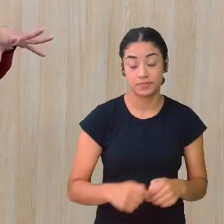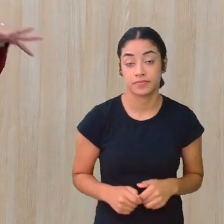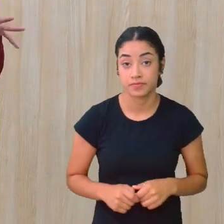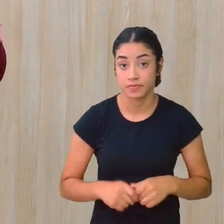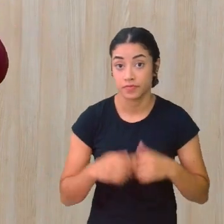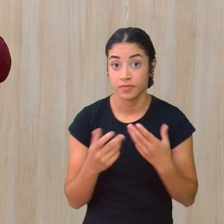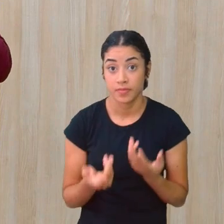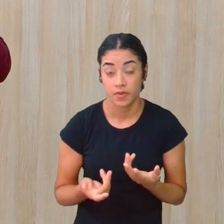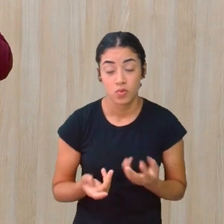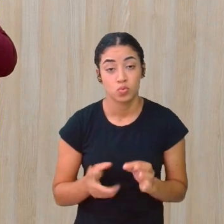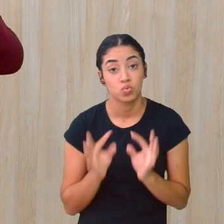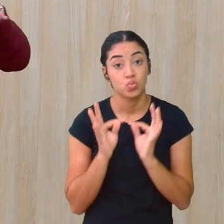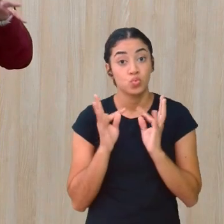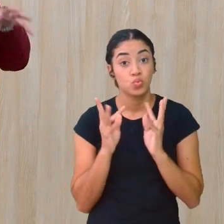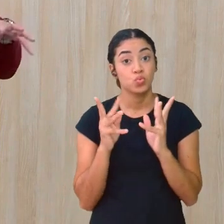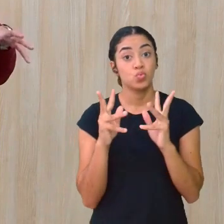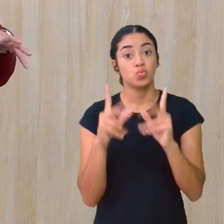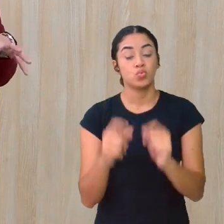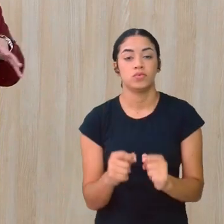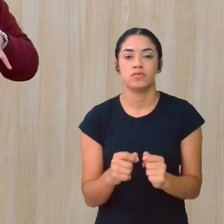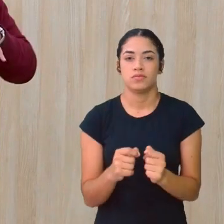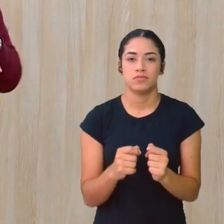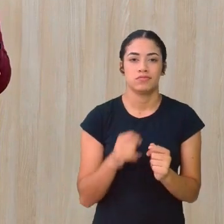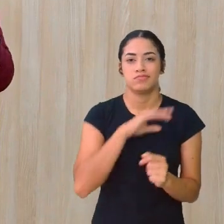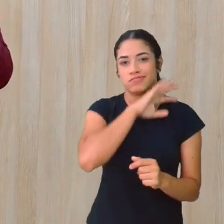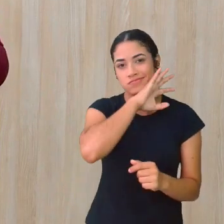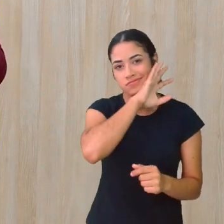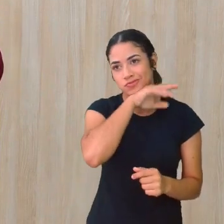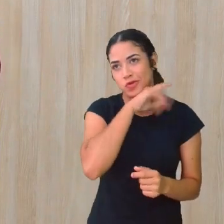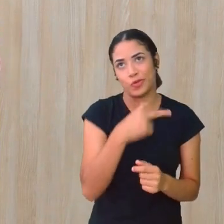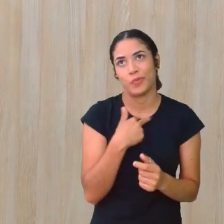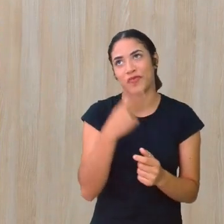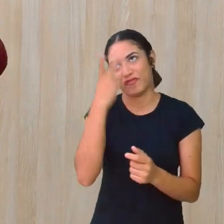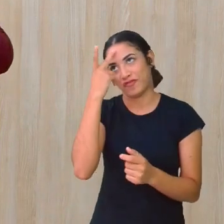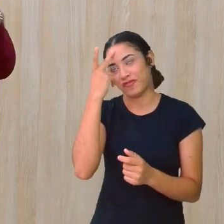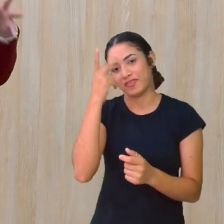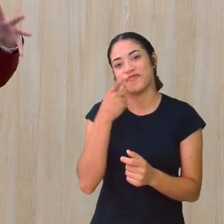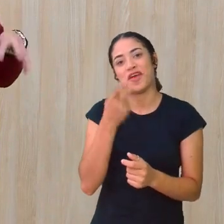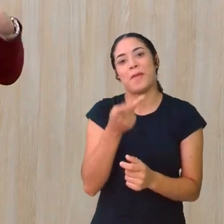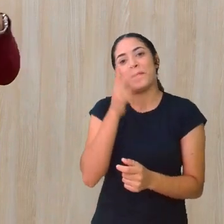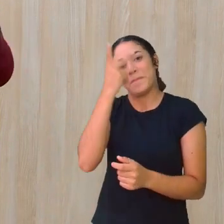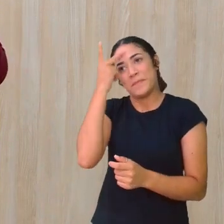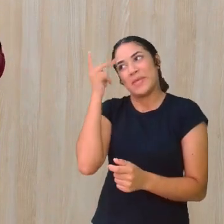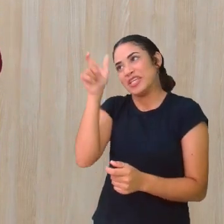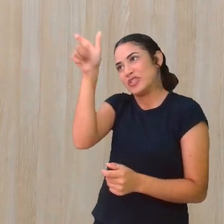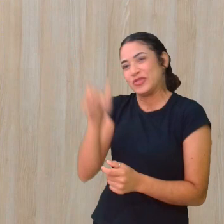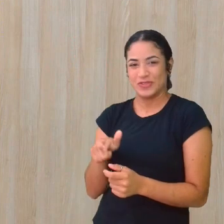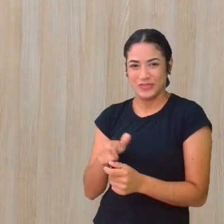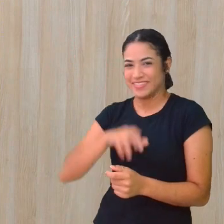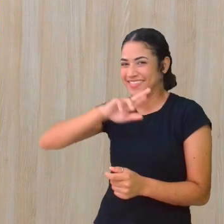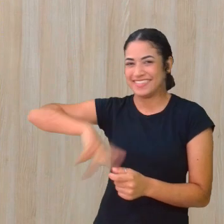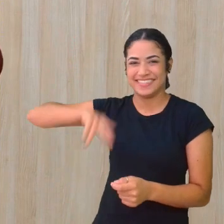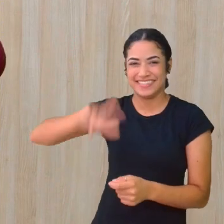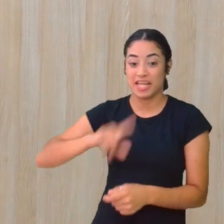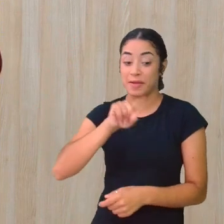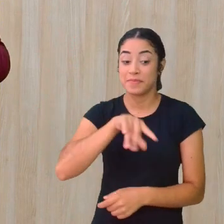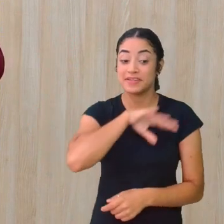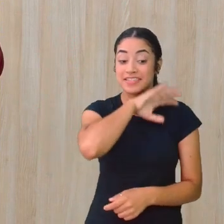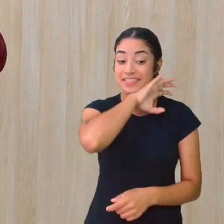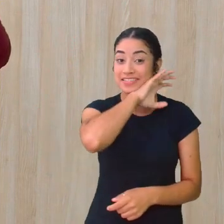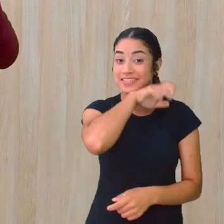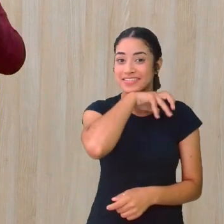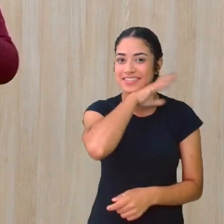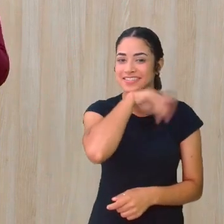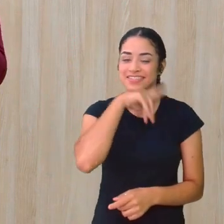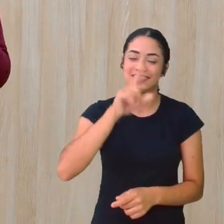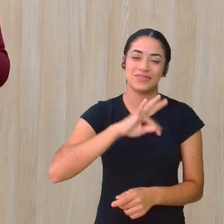esses Indivíduos Porque não dá Paixão de pessoa São os animais Cada um deles É uma personagem São elas